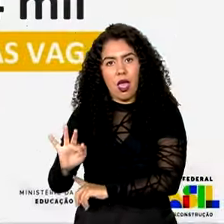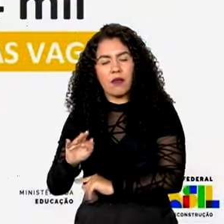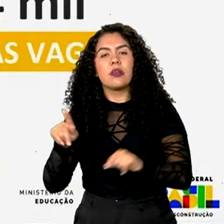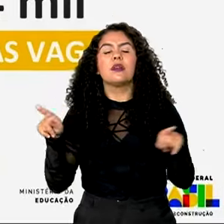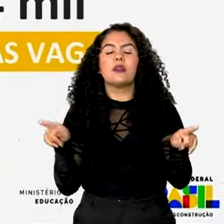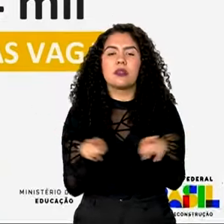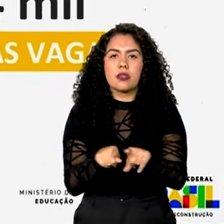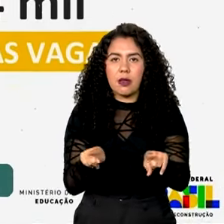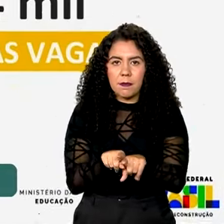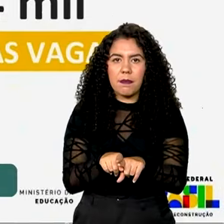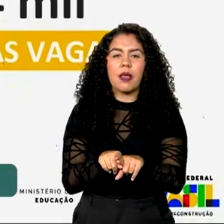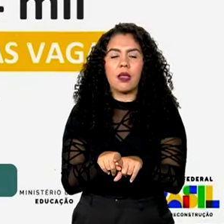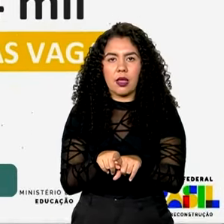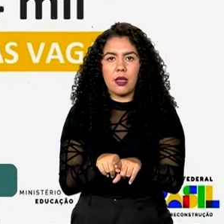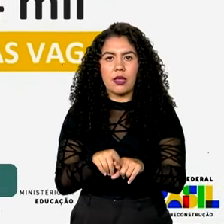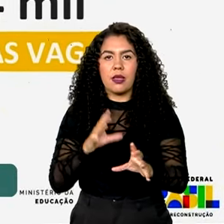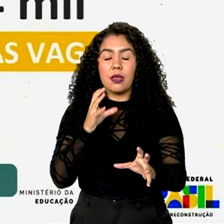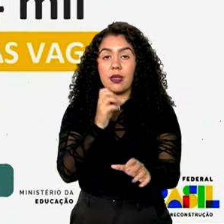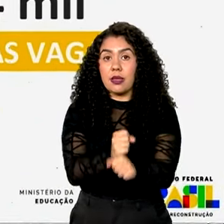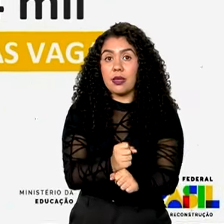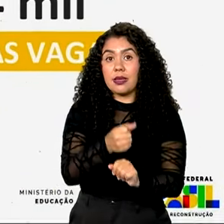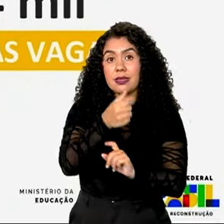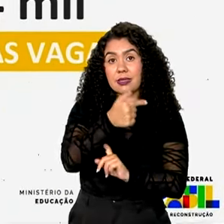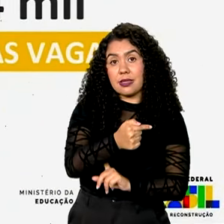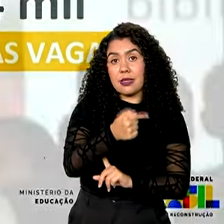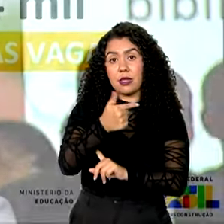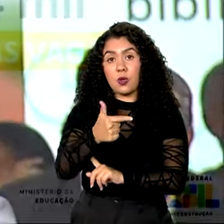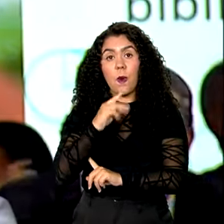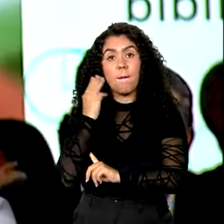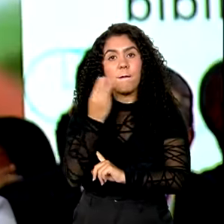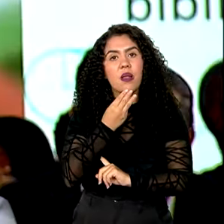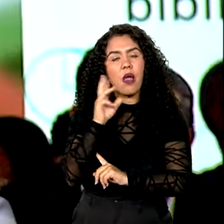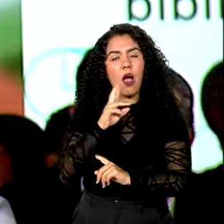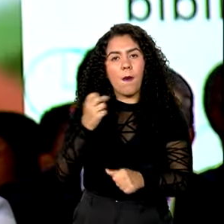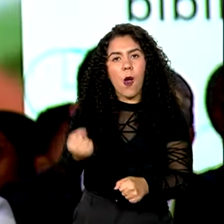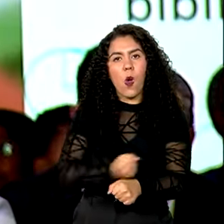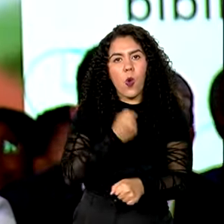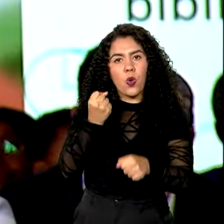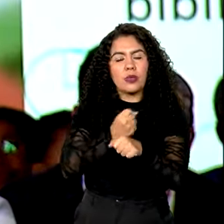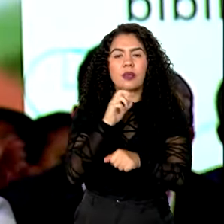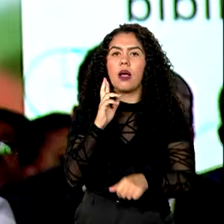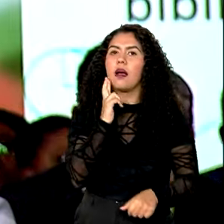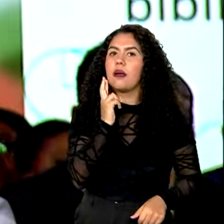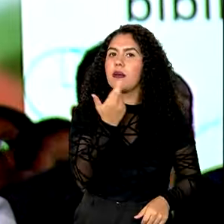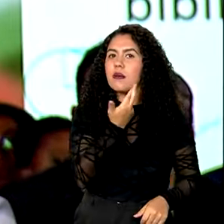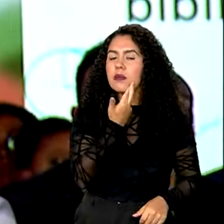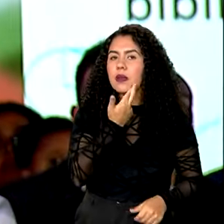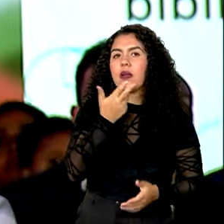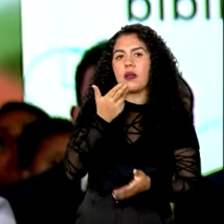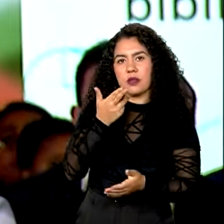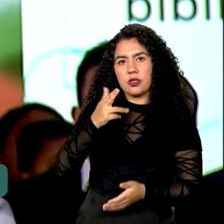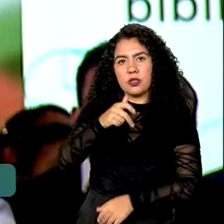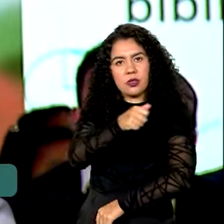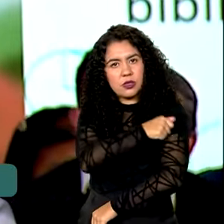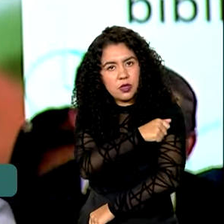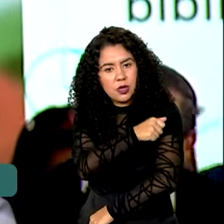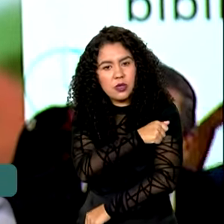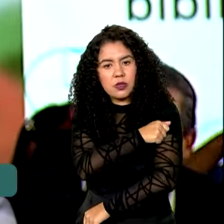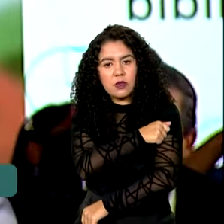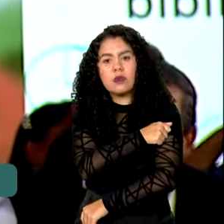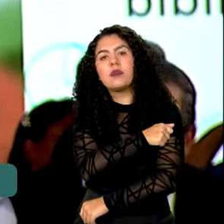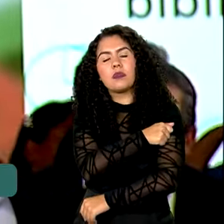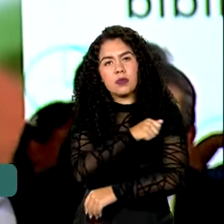consolidação, são 72 milhões para construir o restaurante estudantil onde não tem,